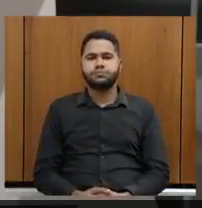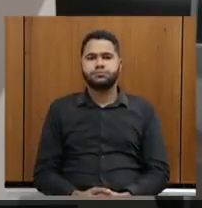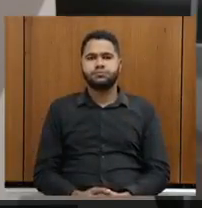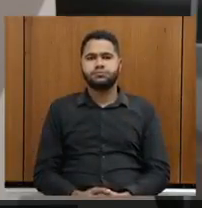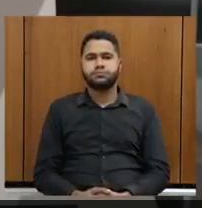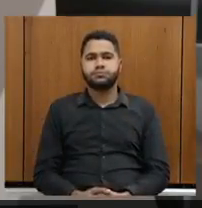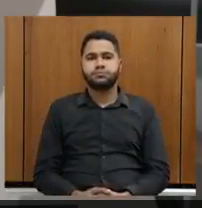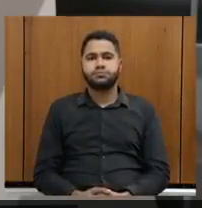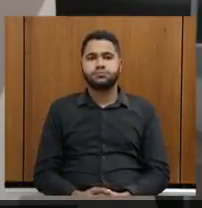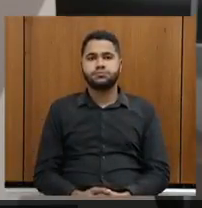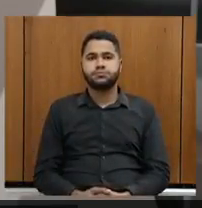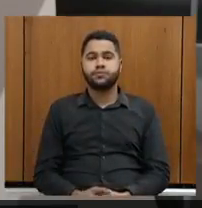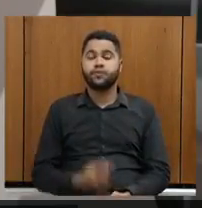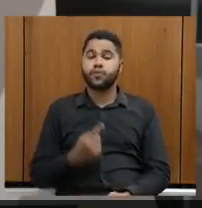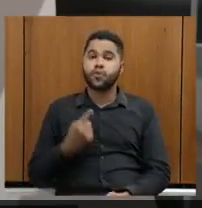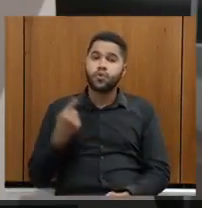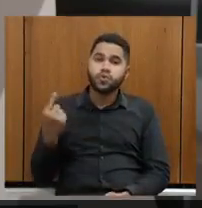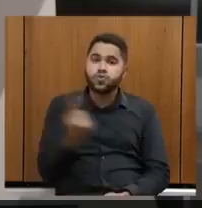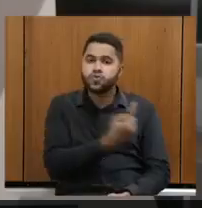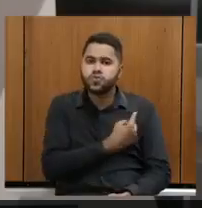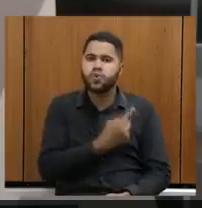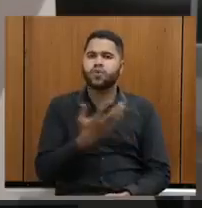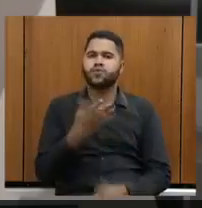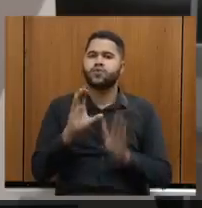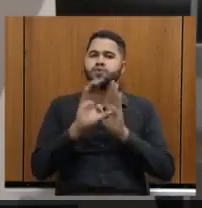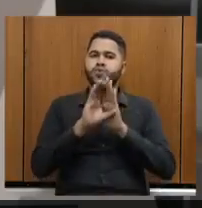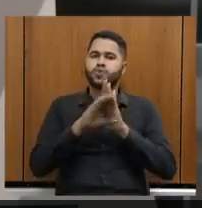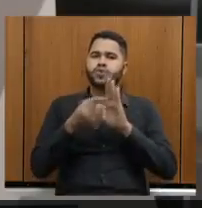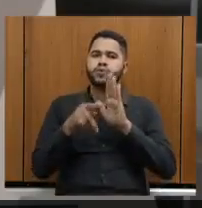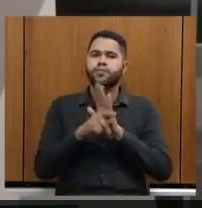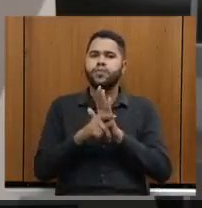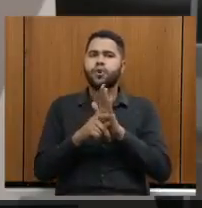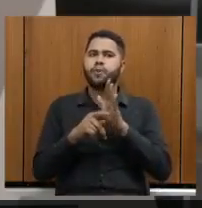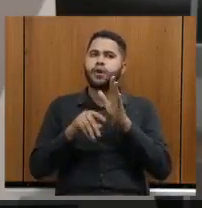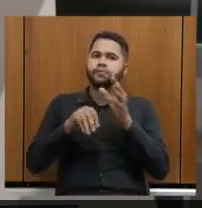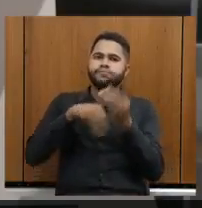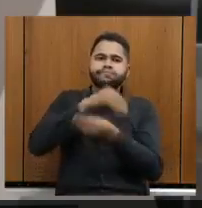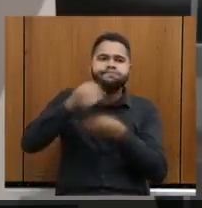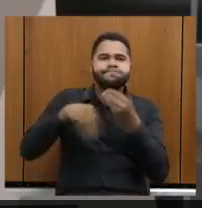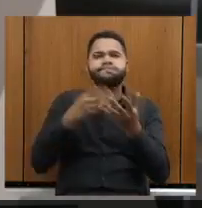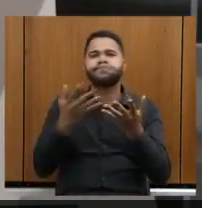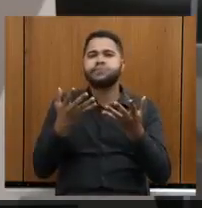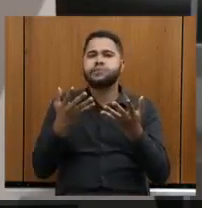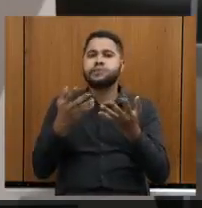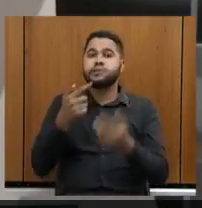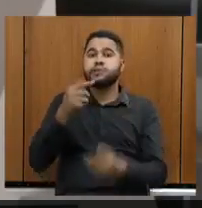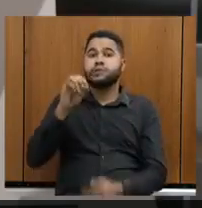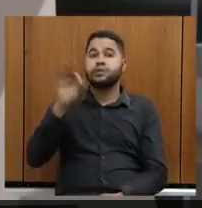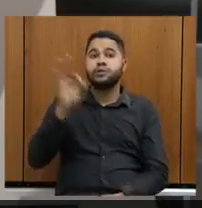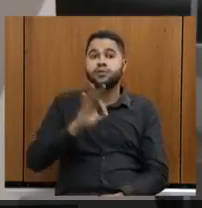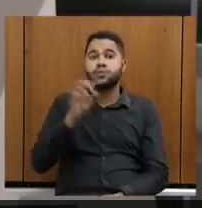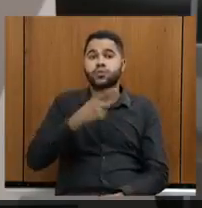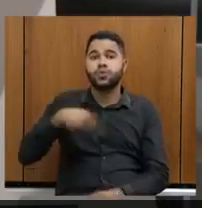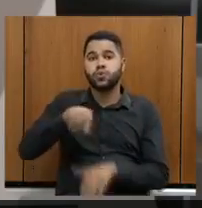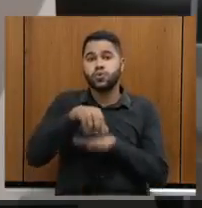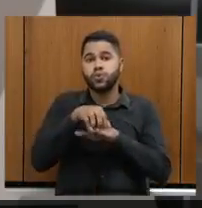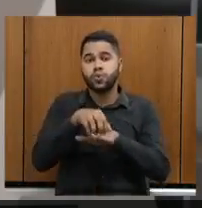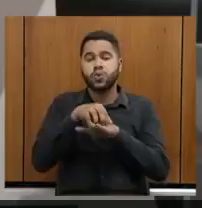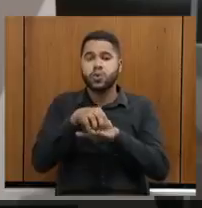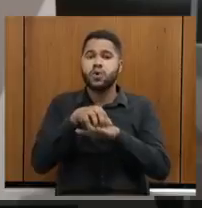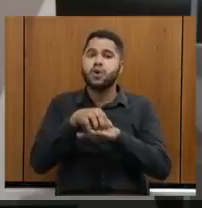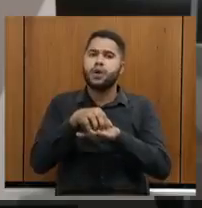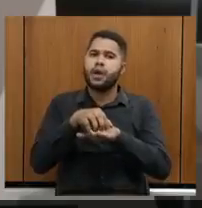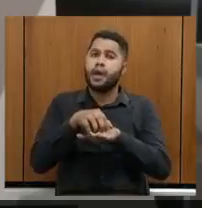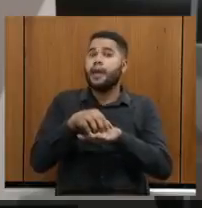O nosso conceito é a transversalidade entre cultura e turismo. 70% do nosso turismo é um